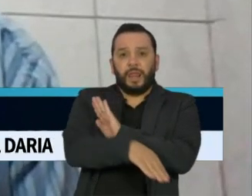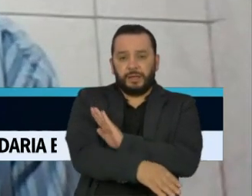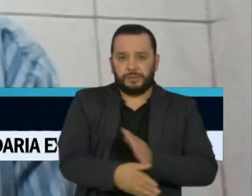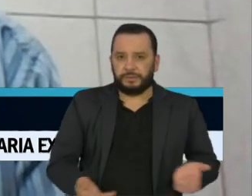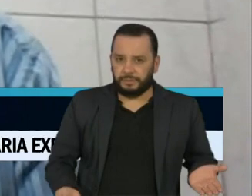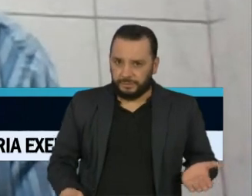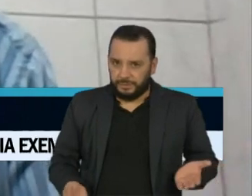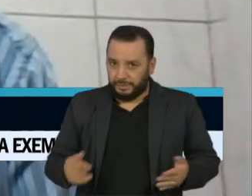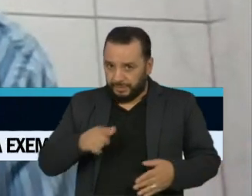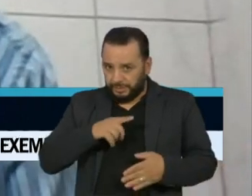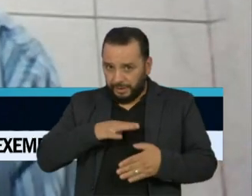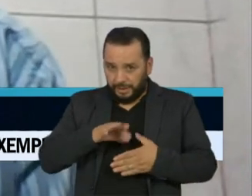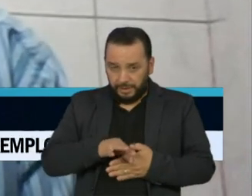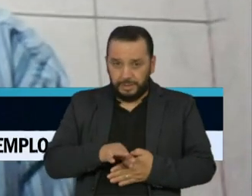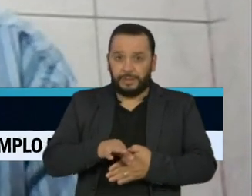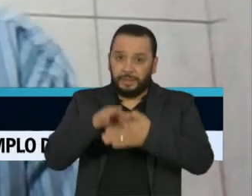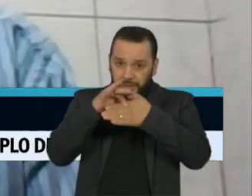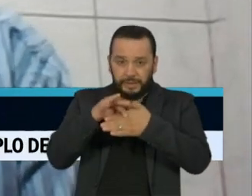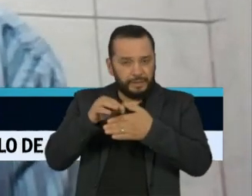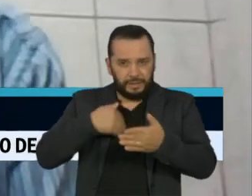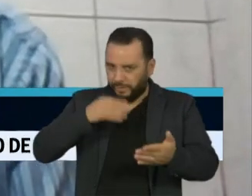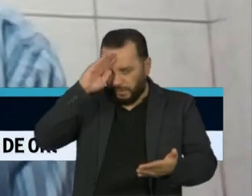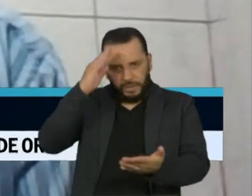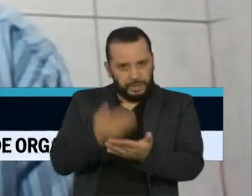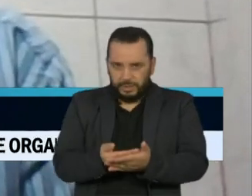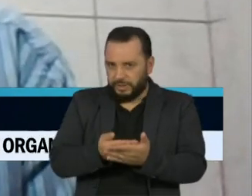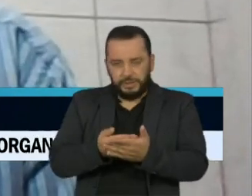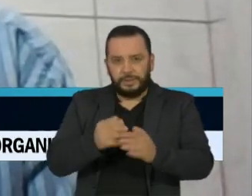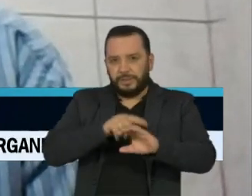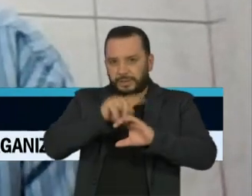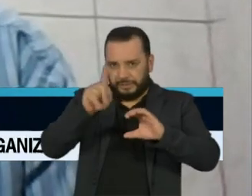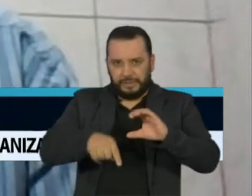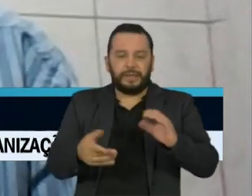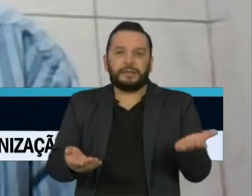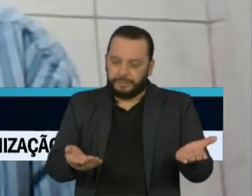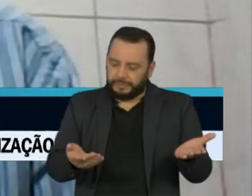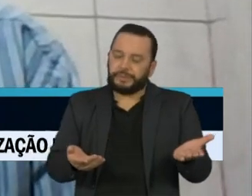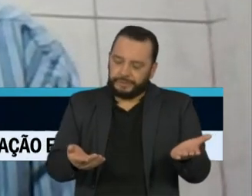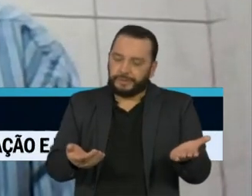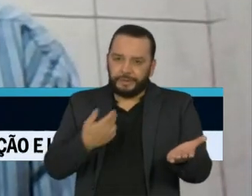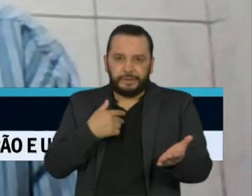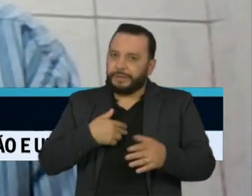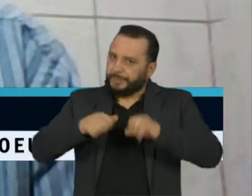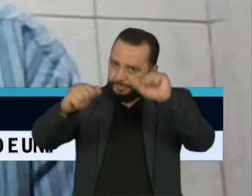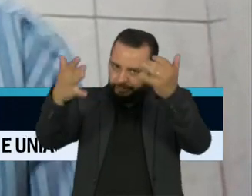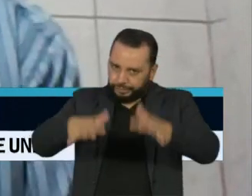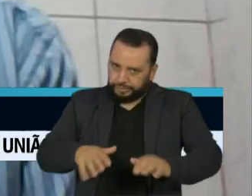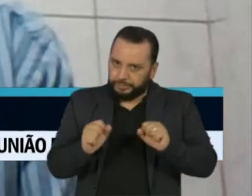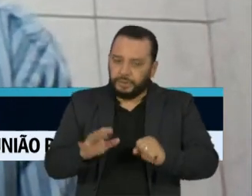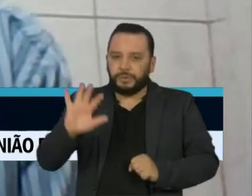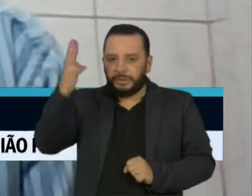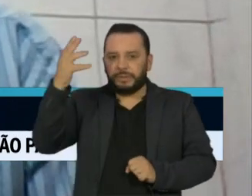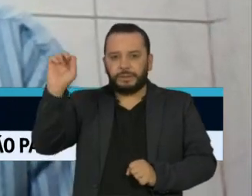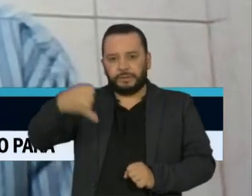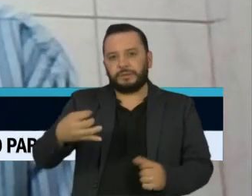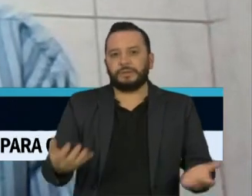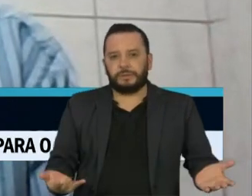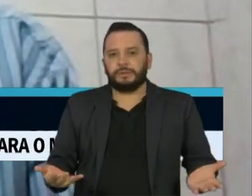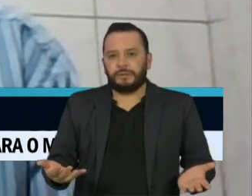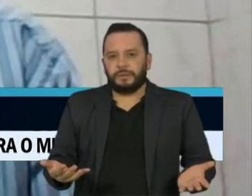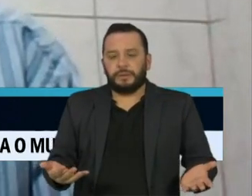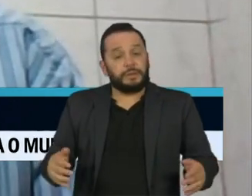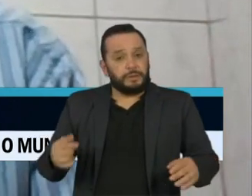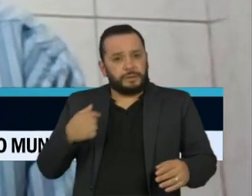lideranças que negam a ciência, a chance de você ter um resultado catastrófico é muito grande. Se a gente tiver que apostar